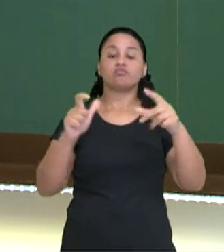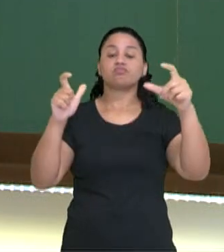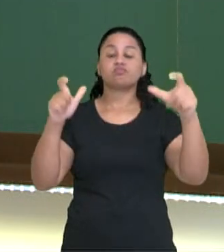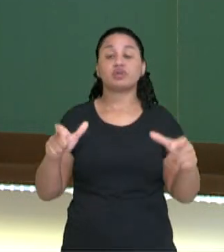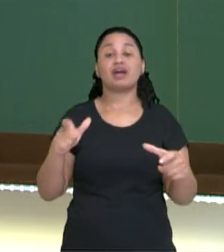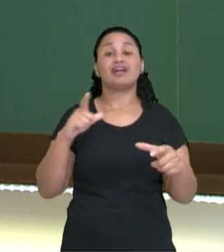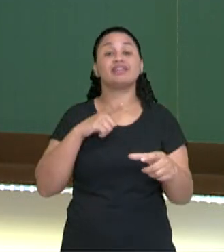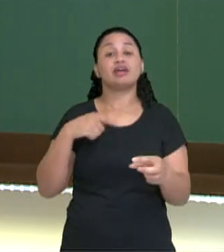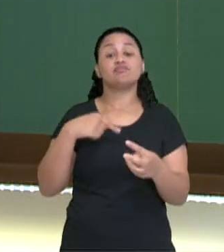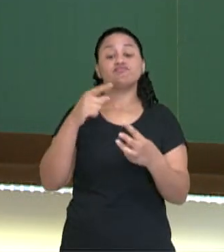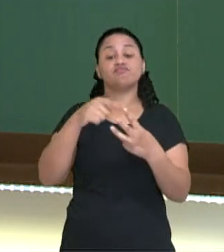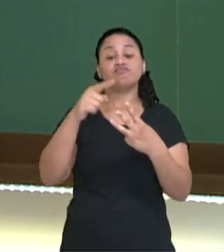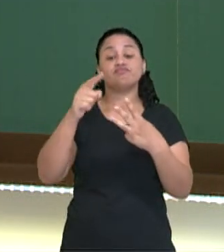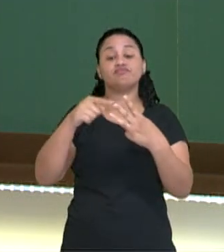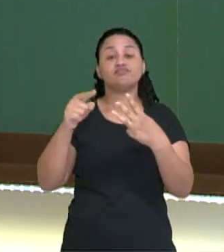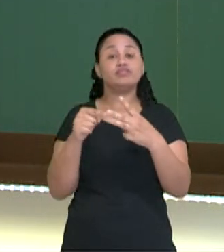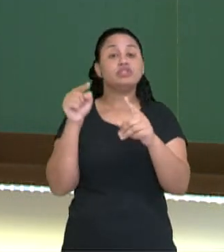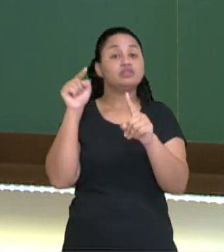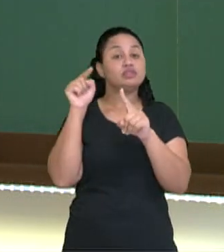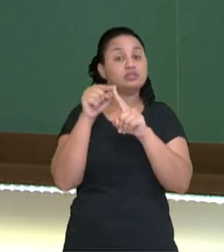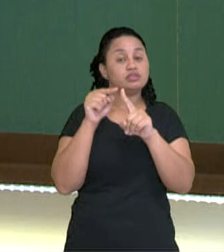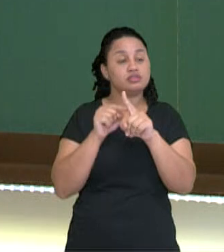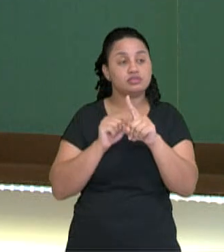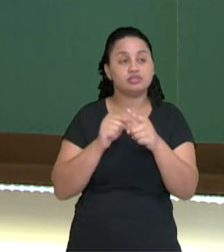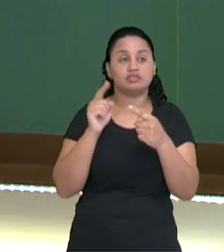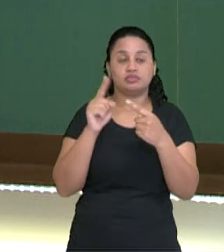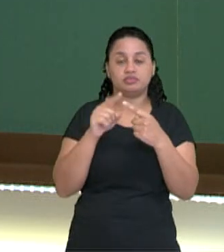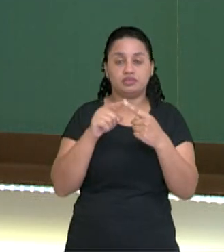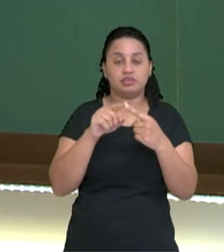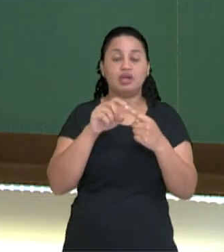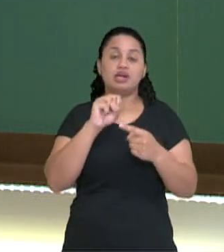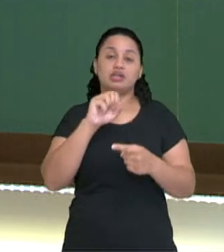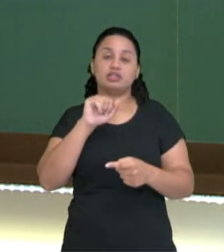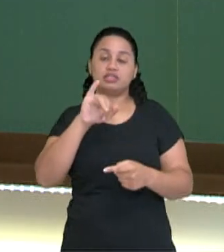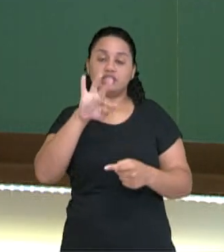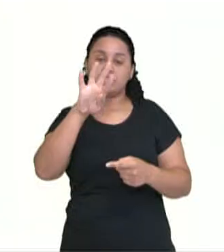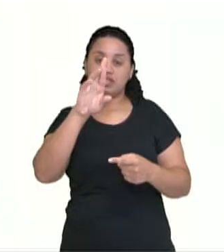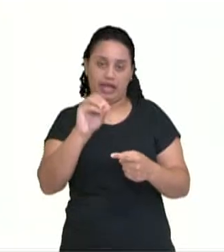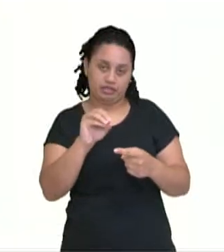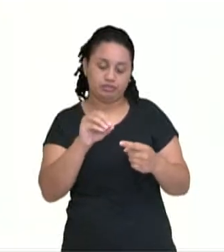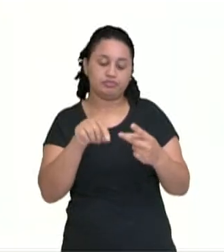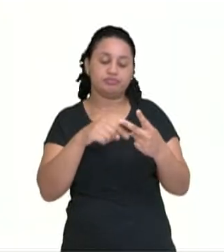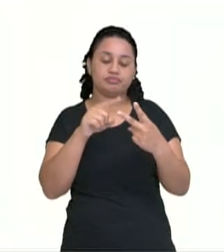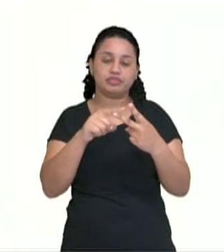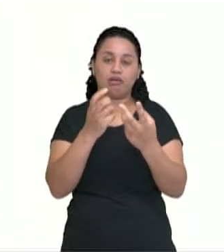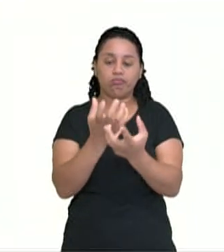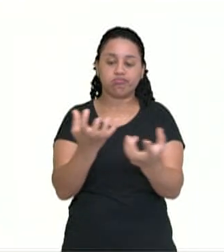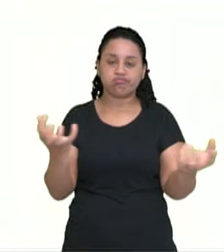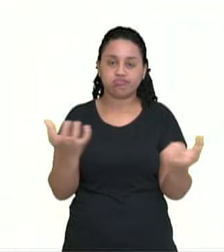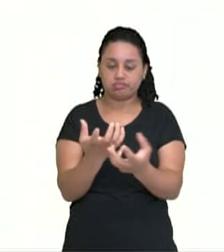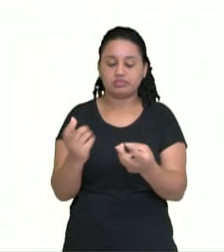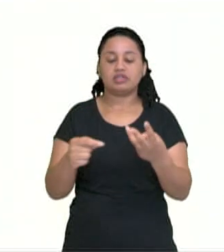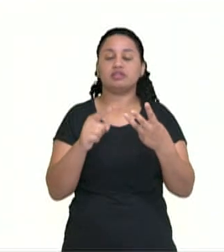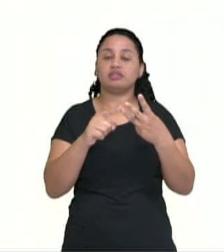Existem três tipos de quadra. O saibro, a grama e o concreto.